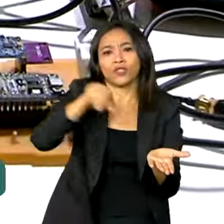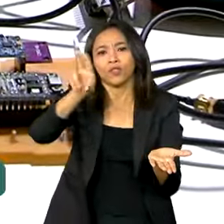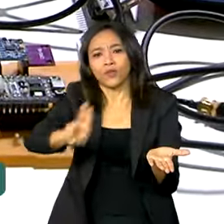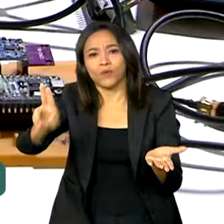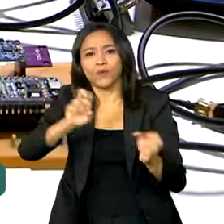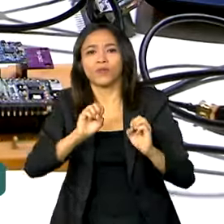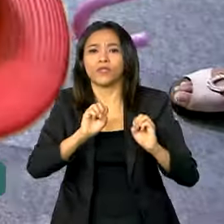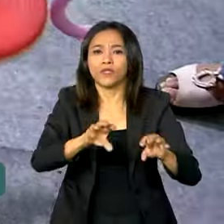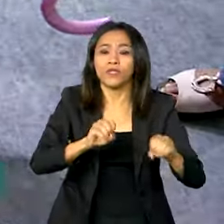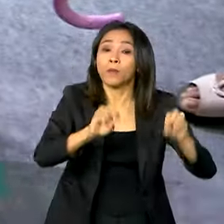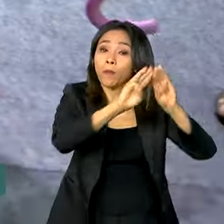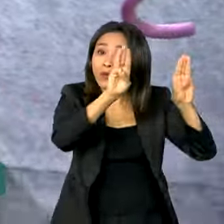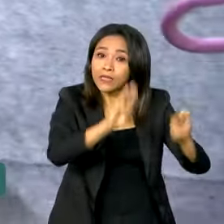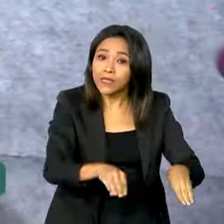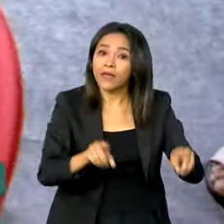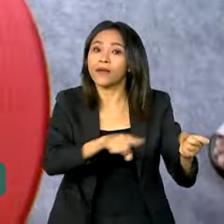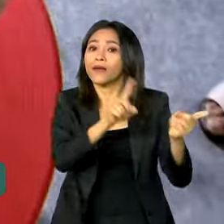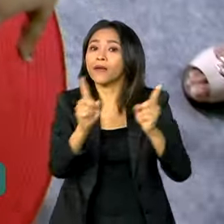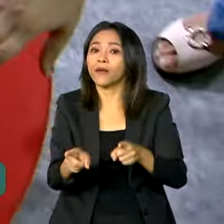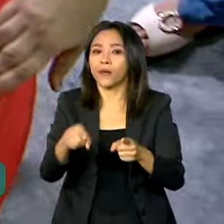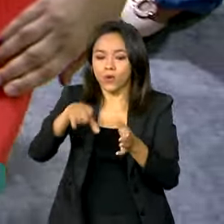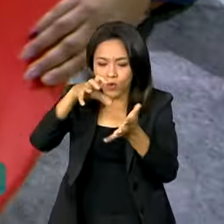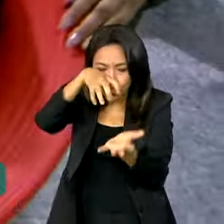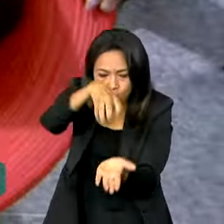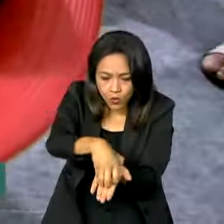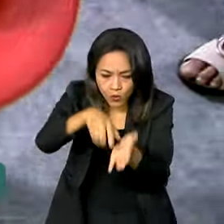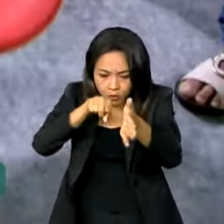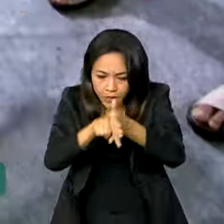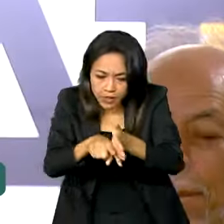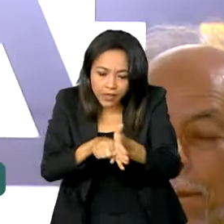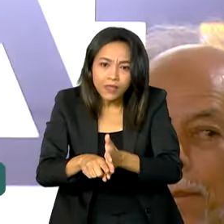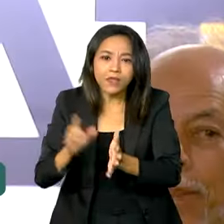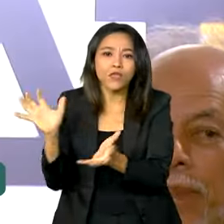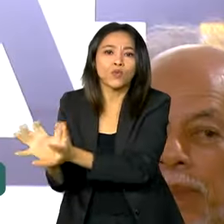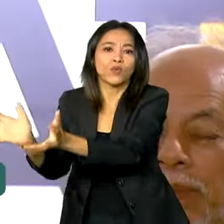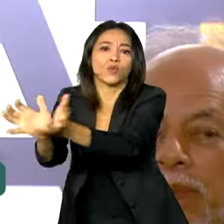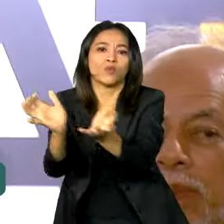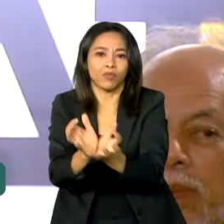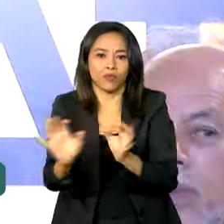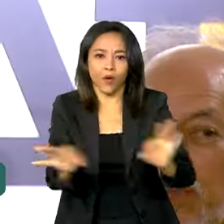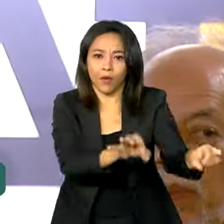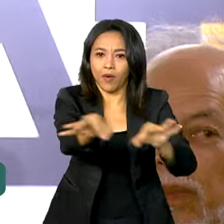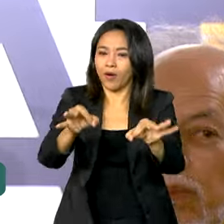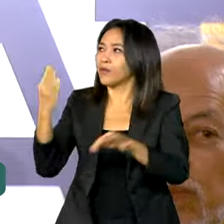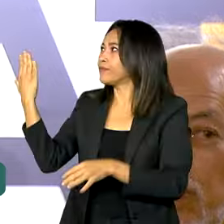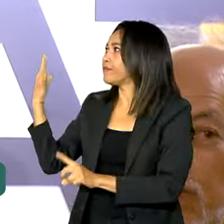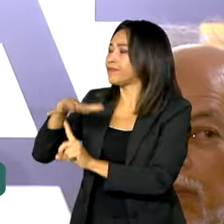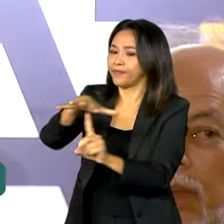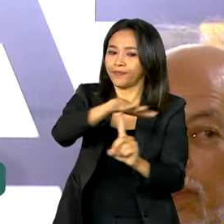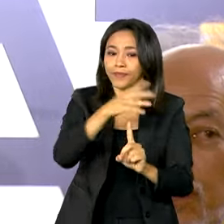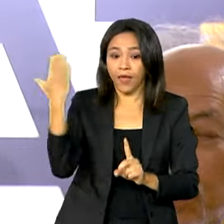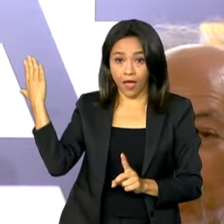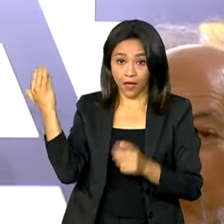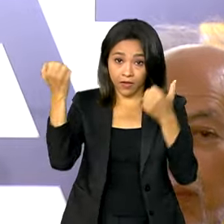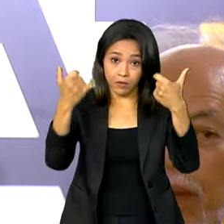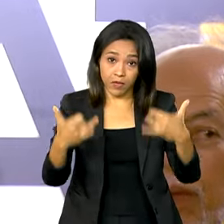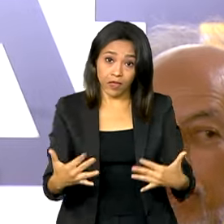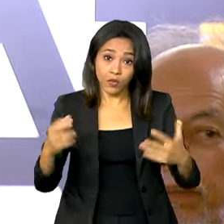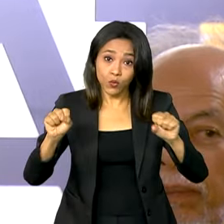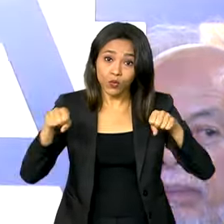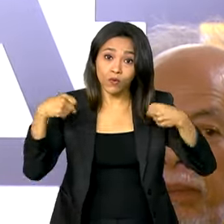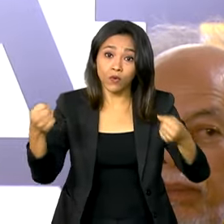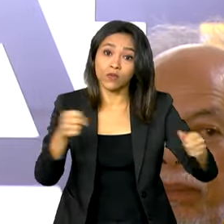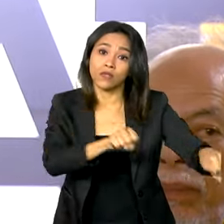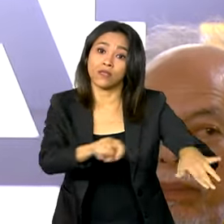museus de ciência, centros de pesquisas e organizações. O esforço da Semana Nacional de Ciência e Tecnologia é